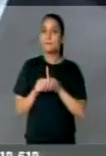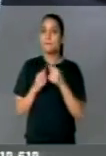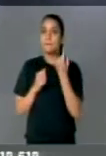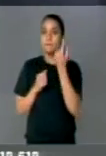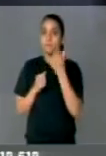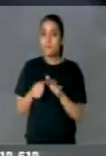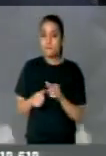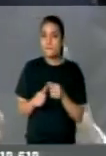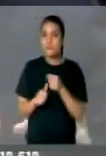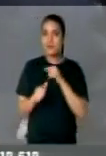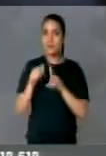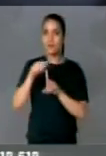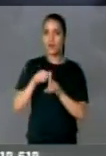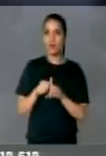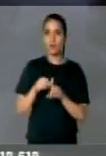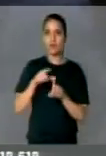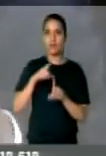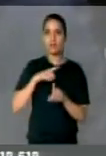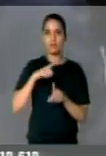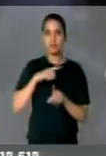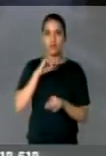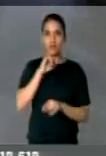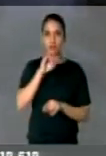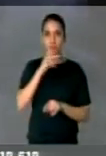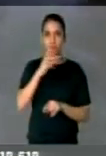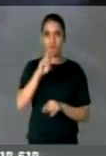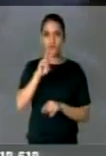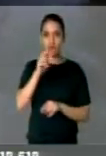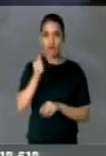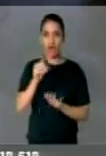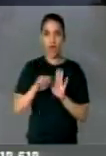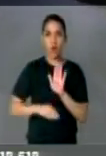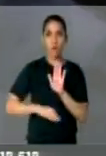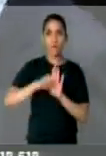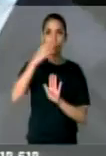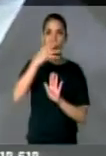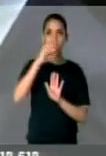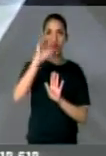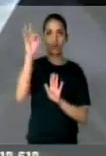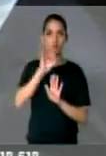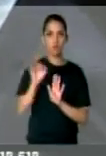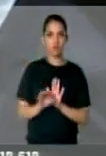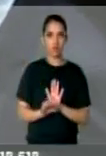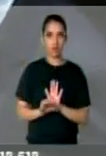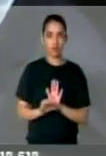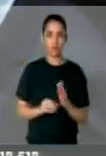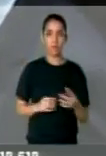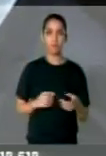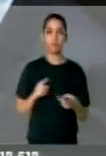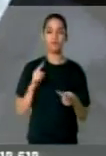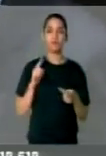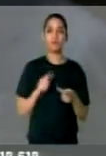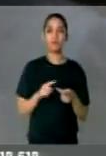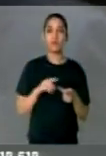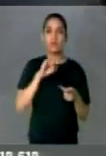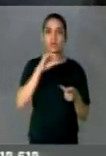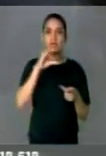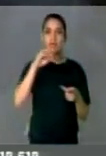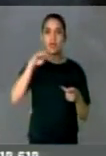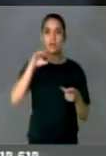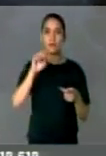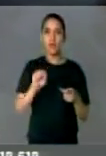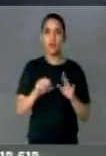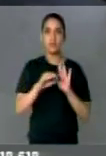ele teve um aumento significativo no IPVA de mais de 40%. Ele teve um aumento significativo no ICMS,